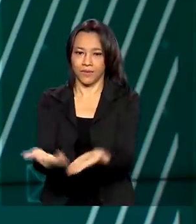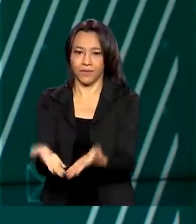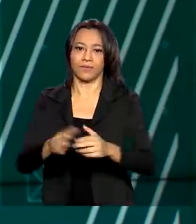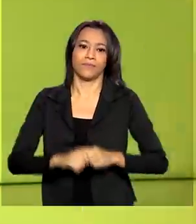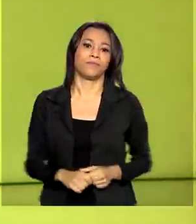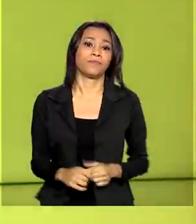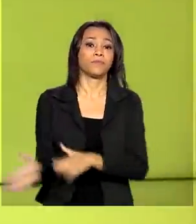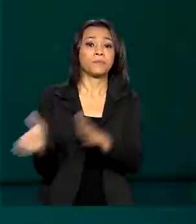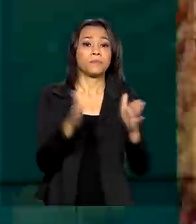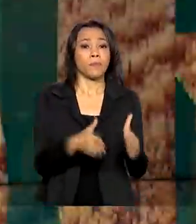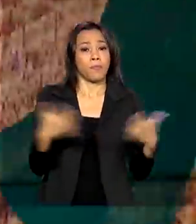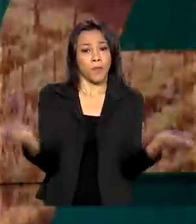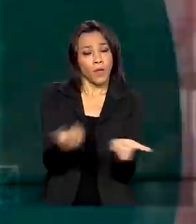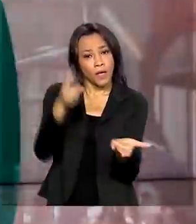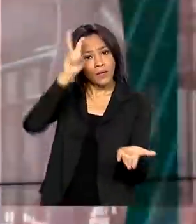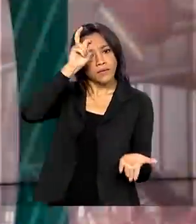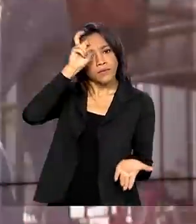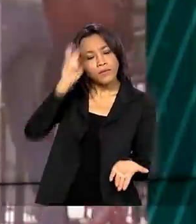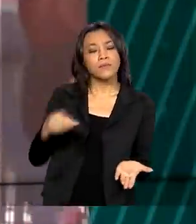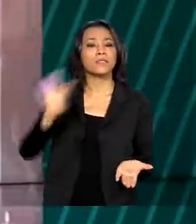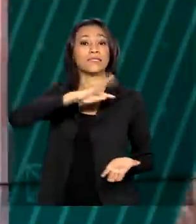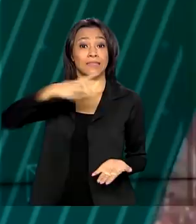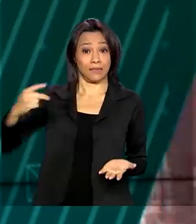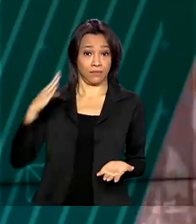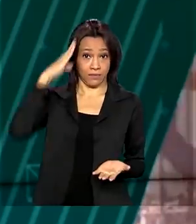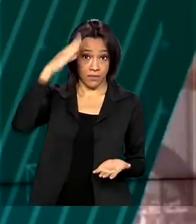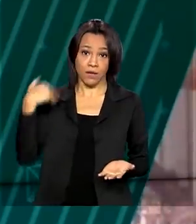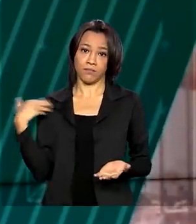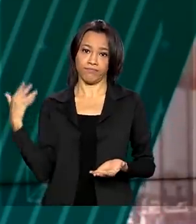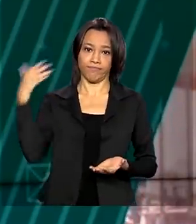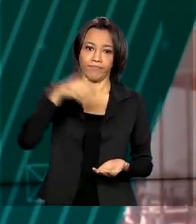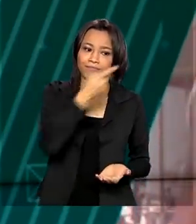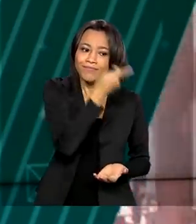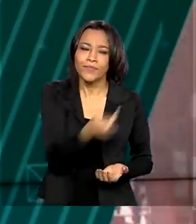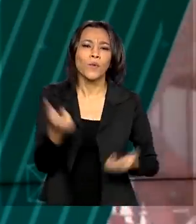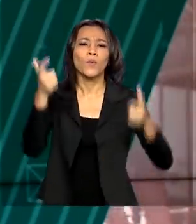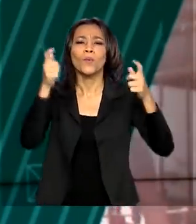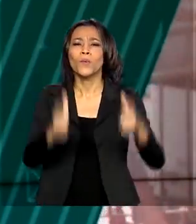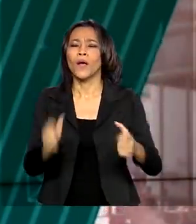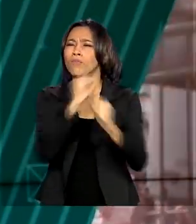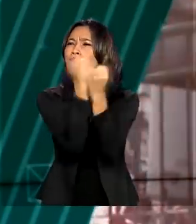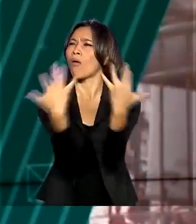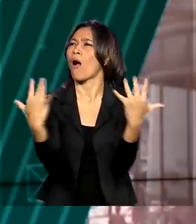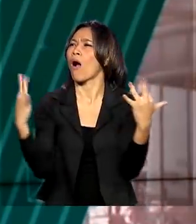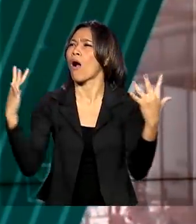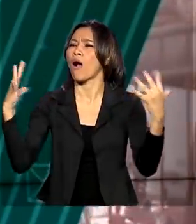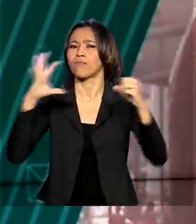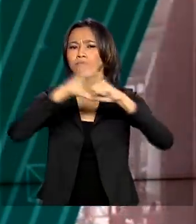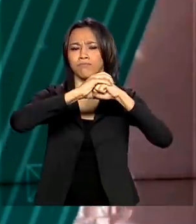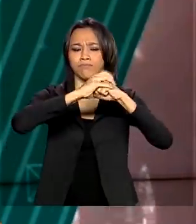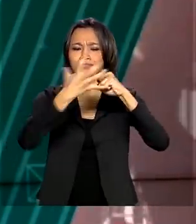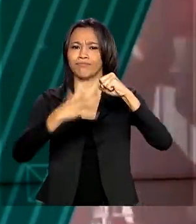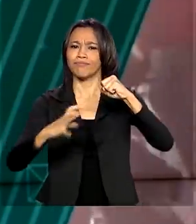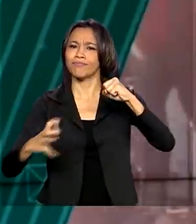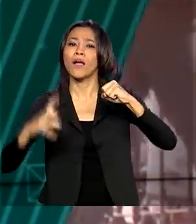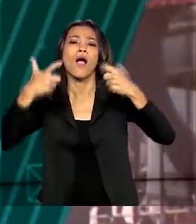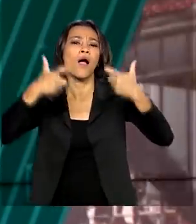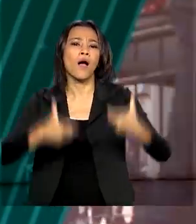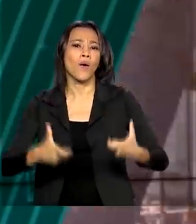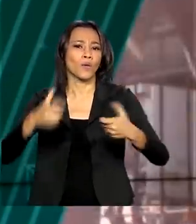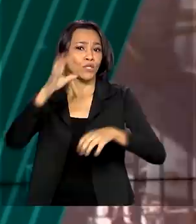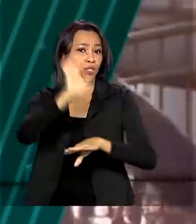E nessa quinta-feira, o presidente Jair Bolsonaro visitou o Parque Nacional da Serra da Capivara, no Piauí, e anunciou